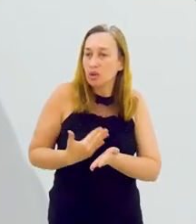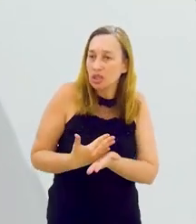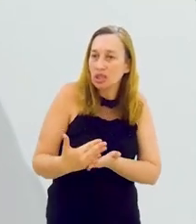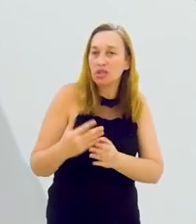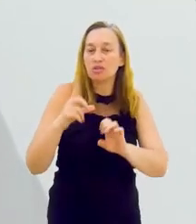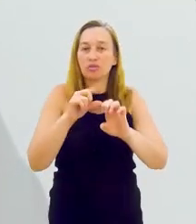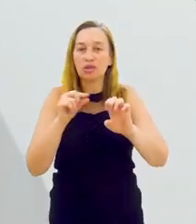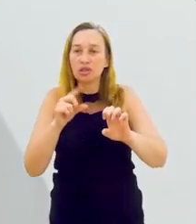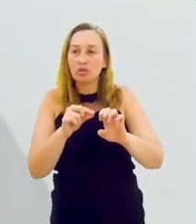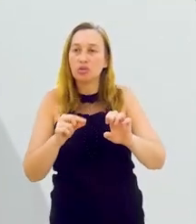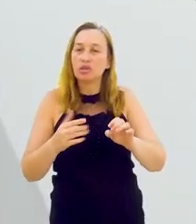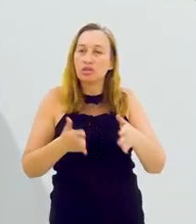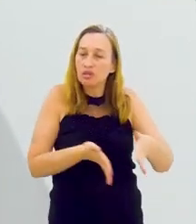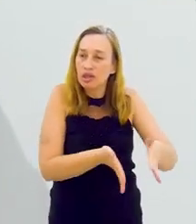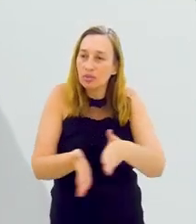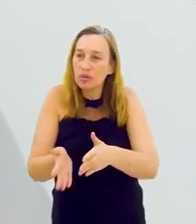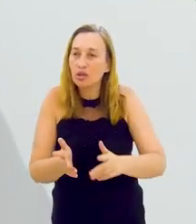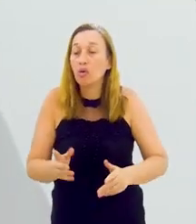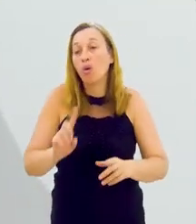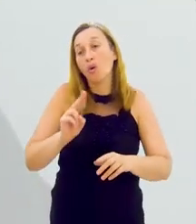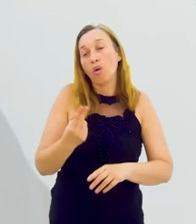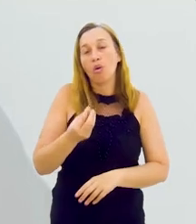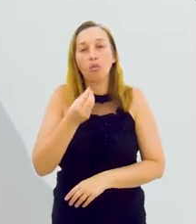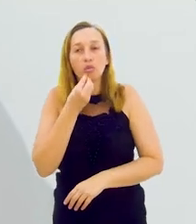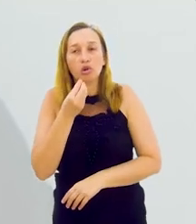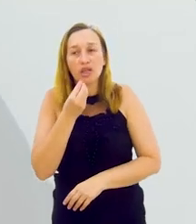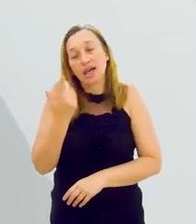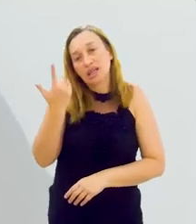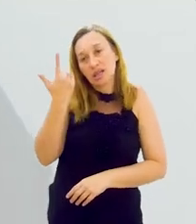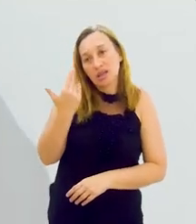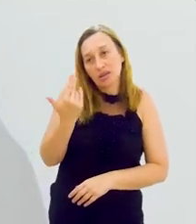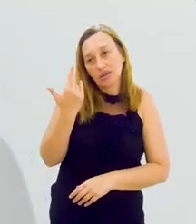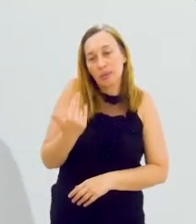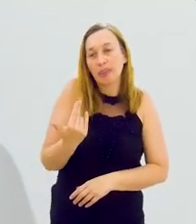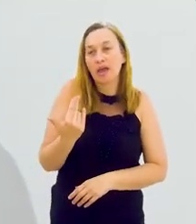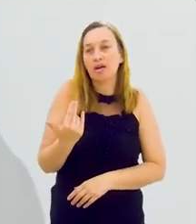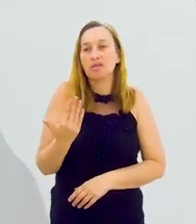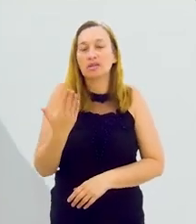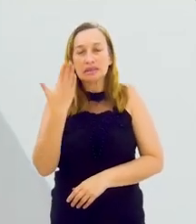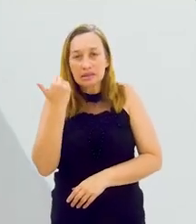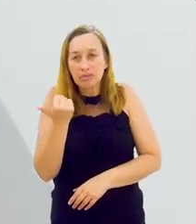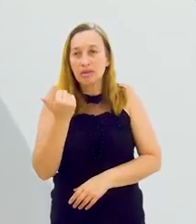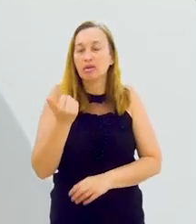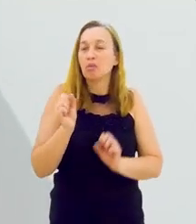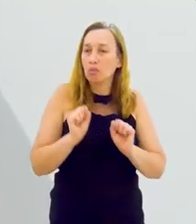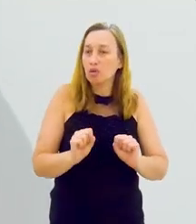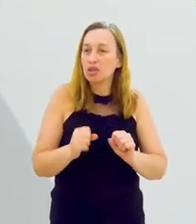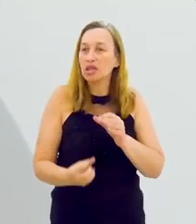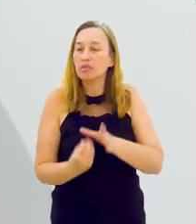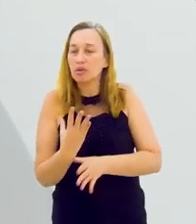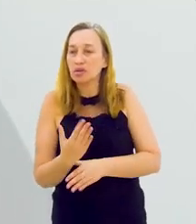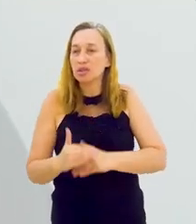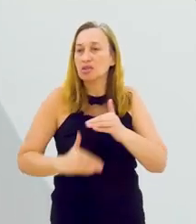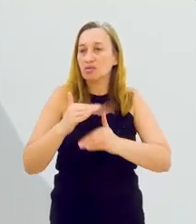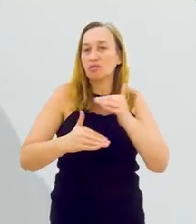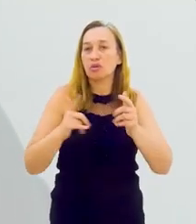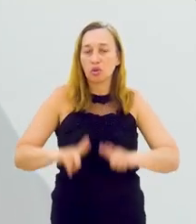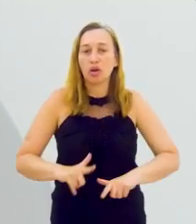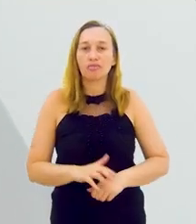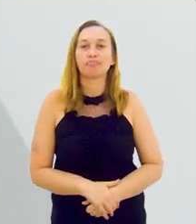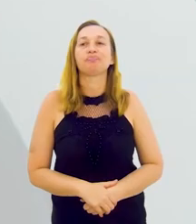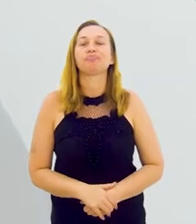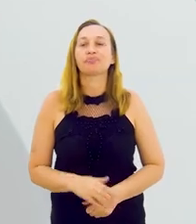esses empreendedores que estão no mesmo caminho, porque tem oportunidades comuns, às vezes tem que saber, para poder promover esse